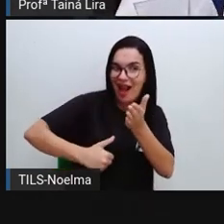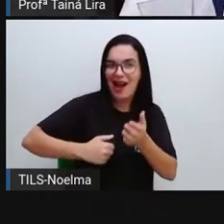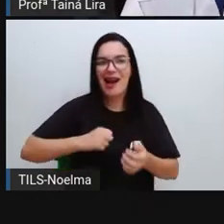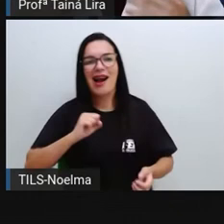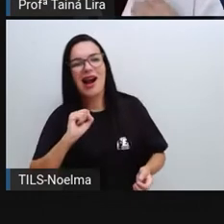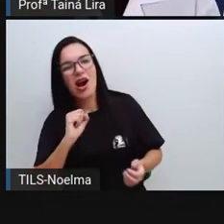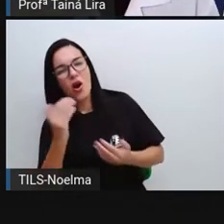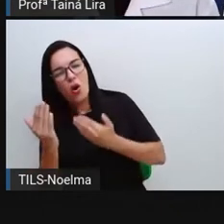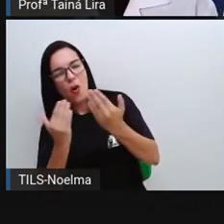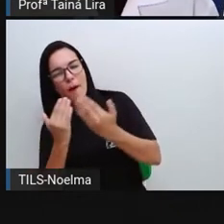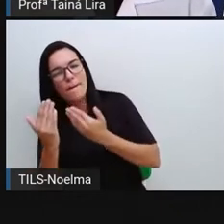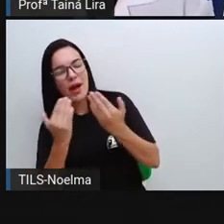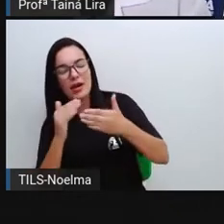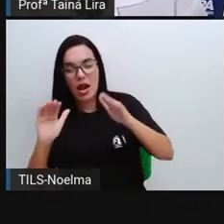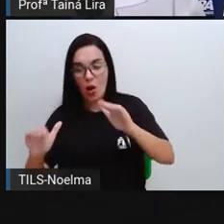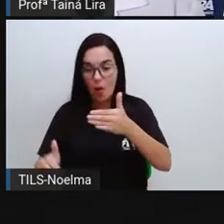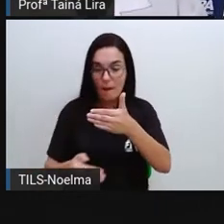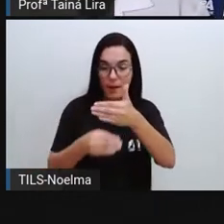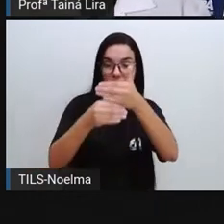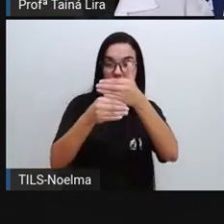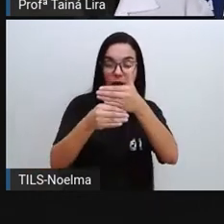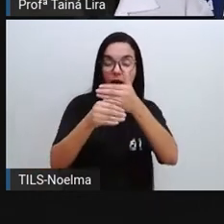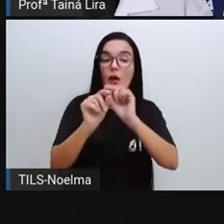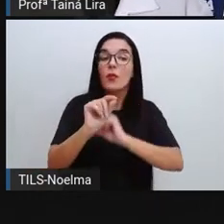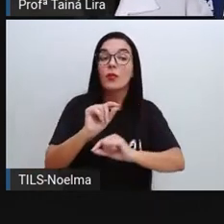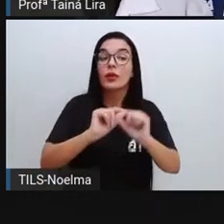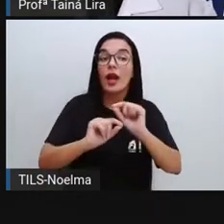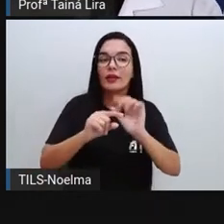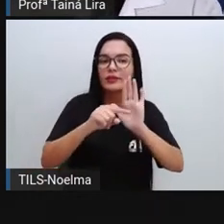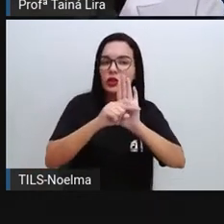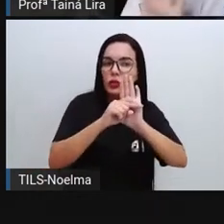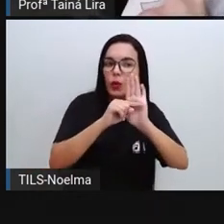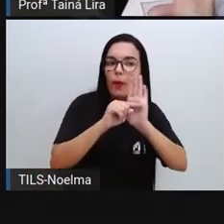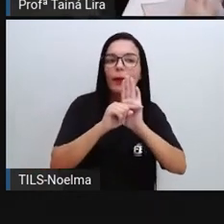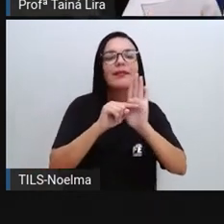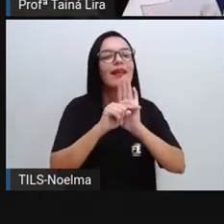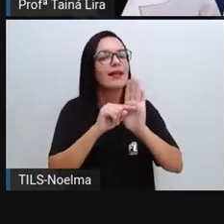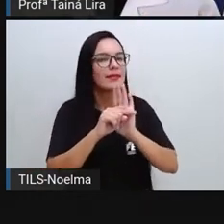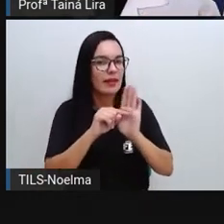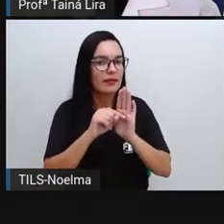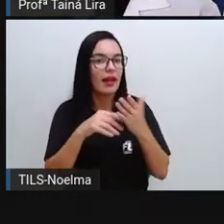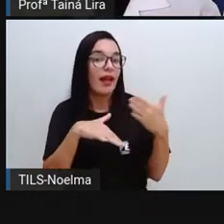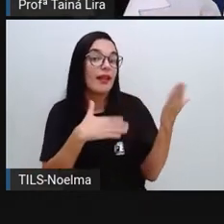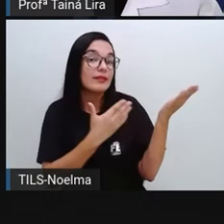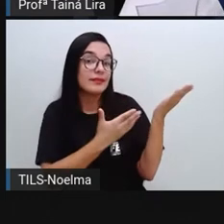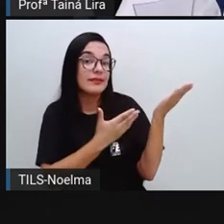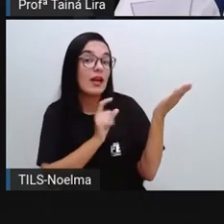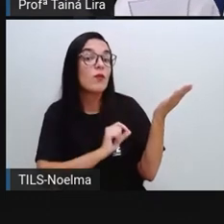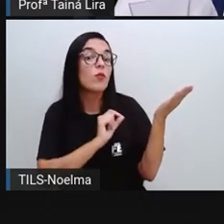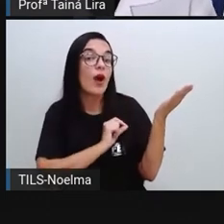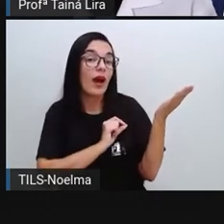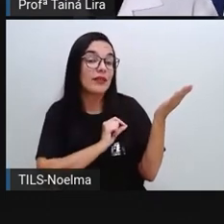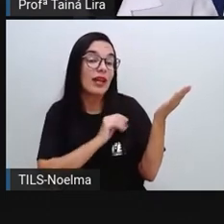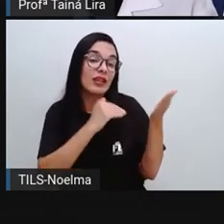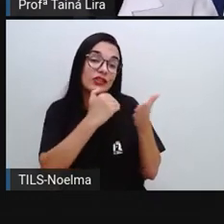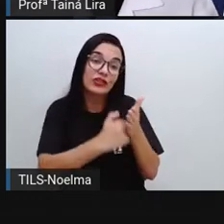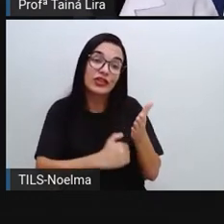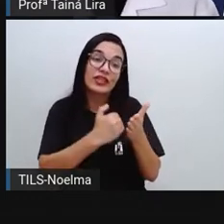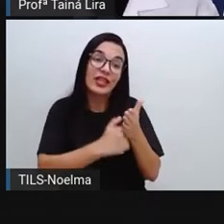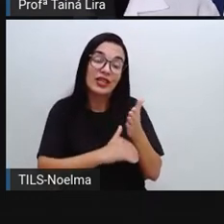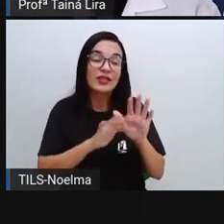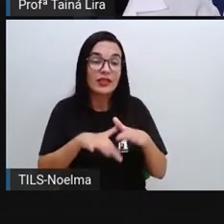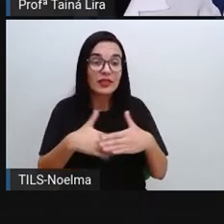comparar, completar, a tá trabalhando aqui com subtração. a gente tá, ó, fazendo, a tá tirando,